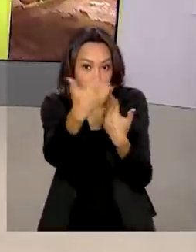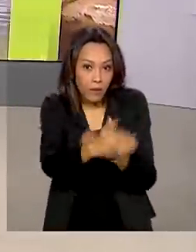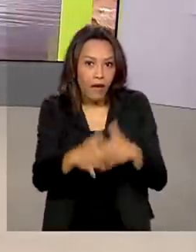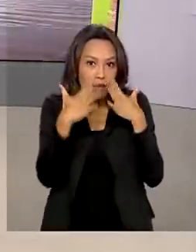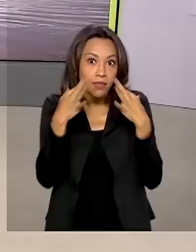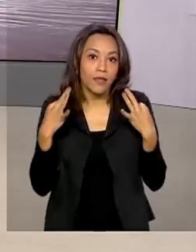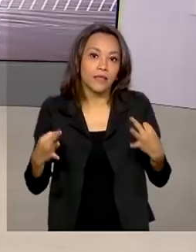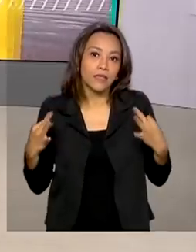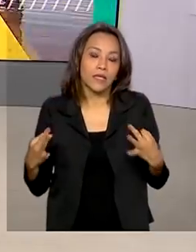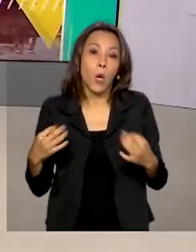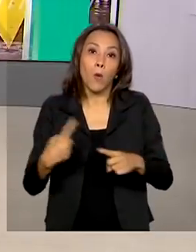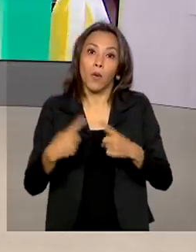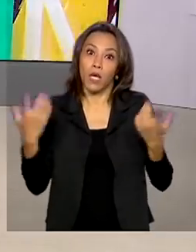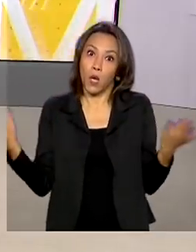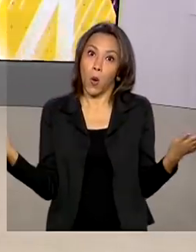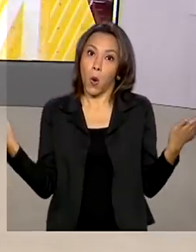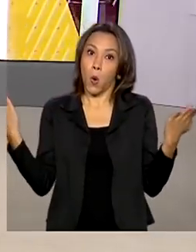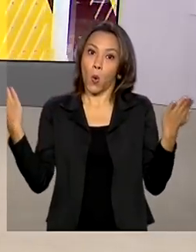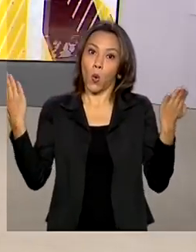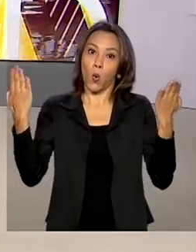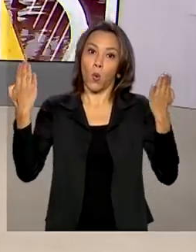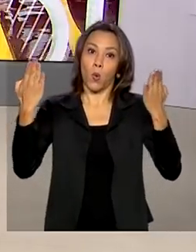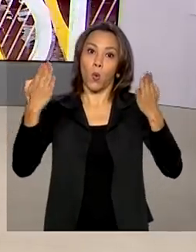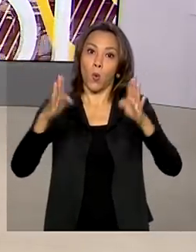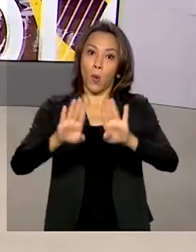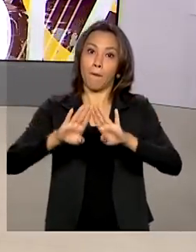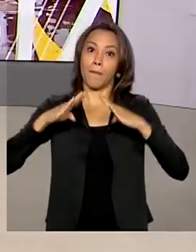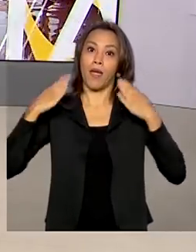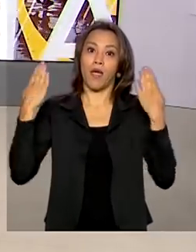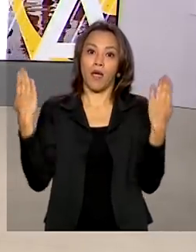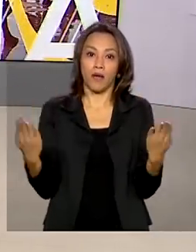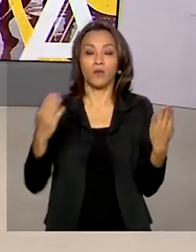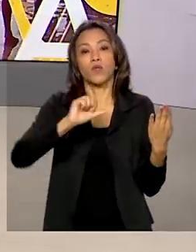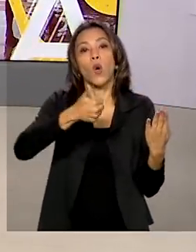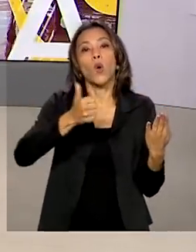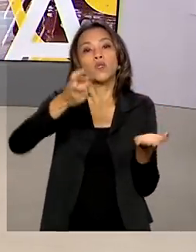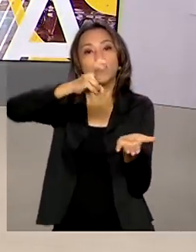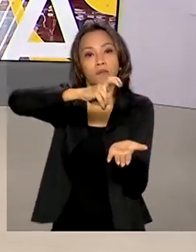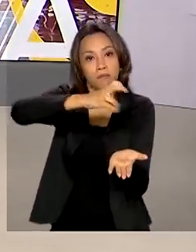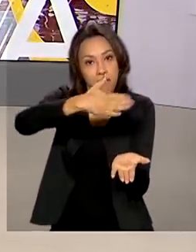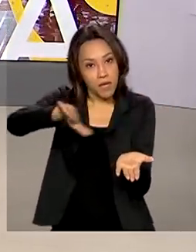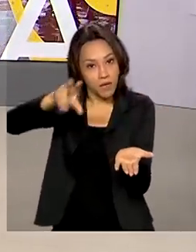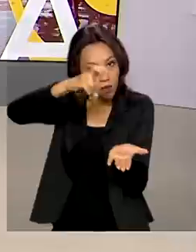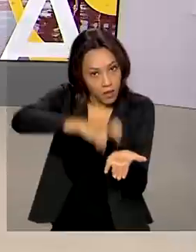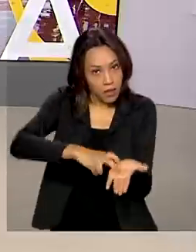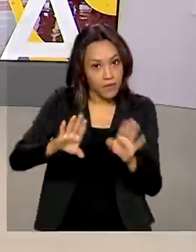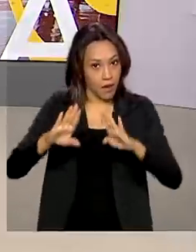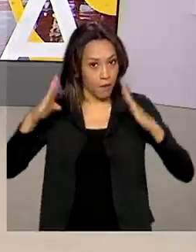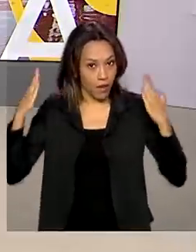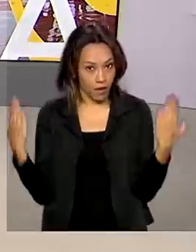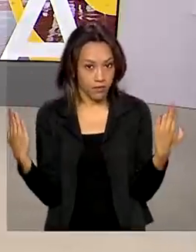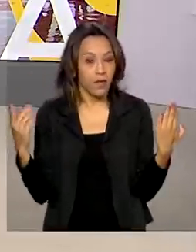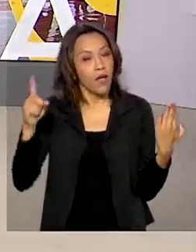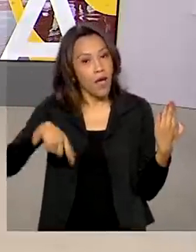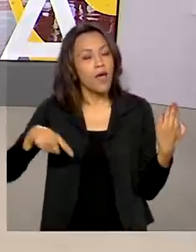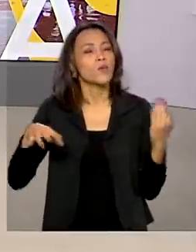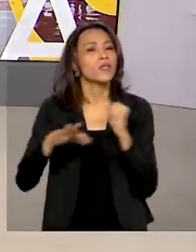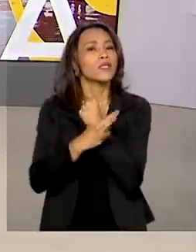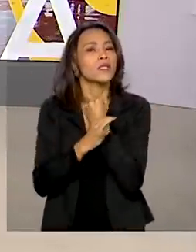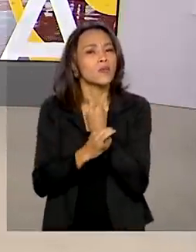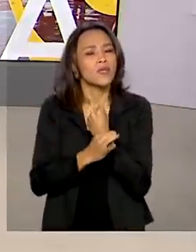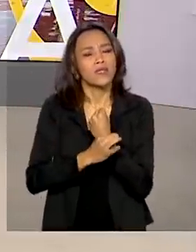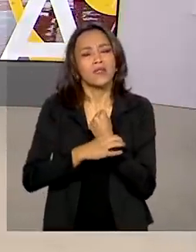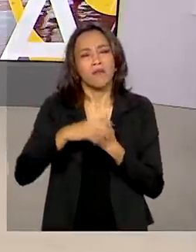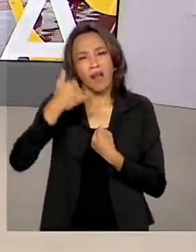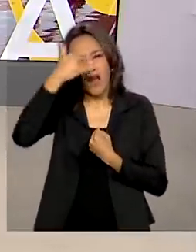portões dos locais de aplicação serão abertos mais cedo, às 11h30 da manhã. Essa é uma das medidas de segurança para evitar